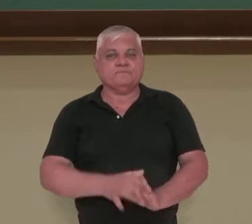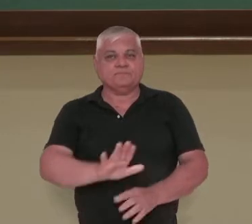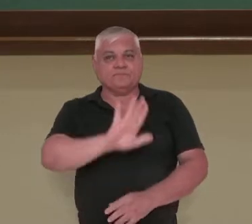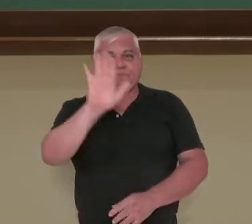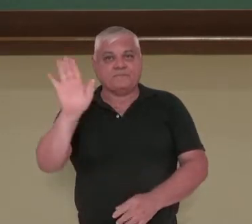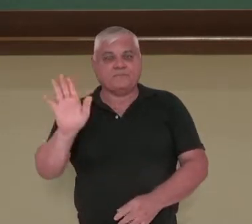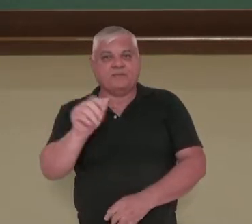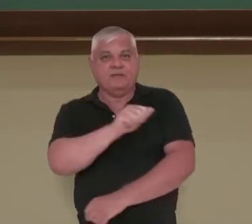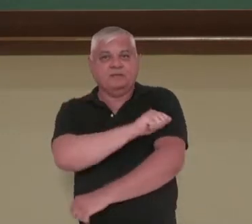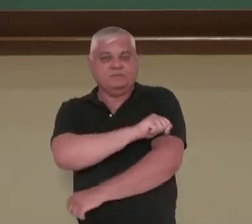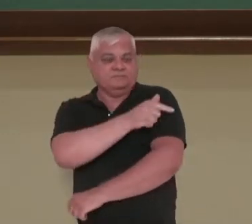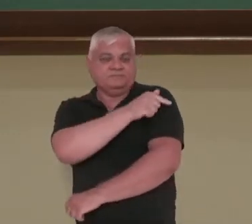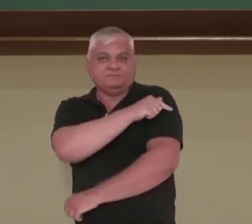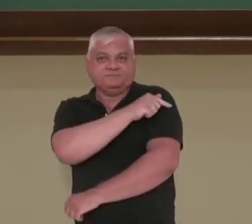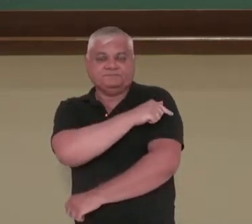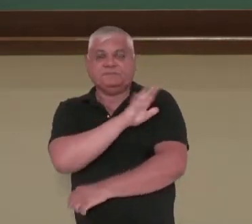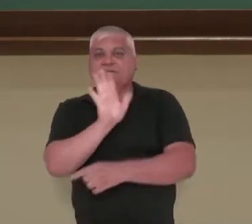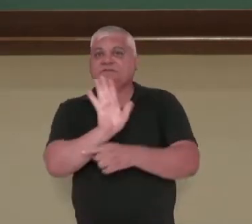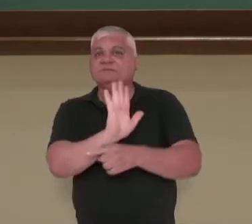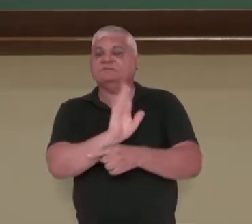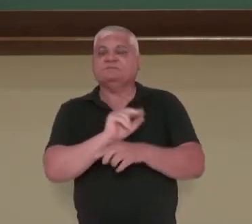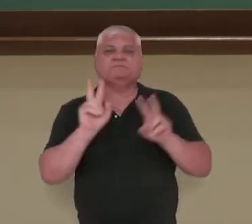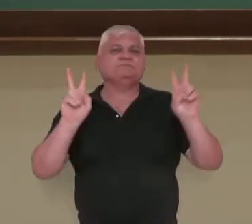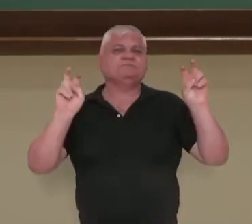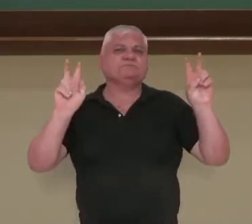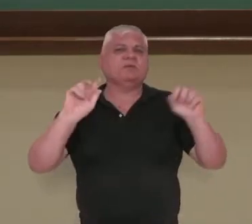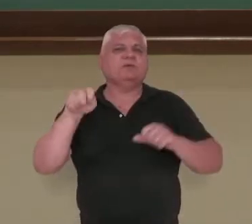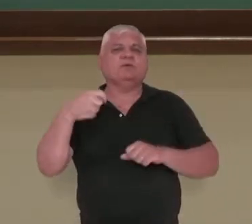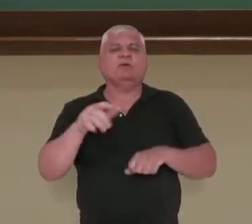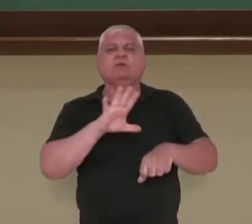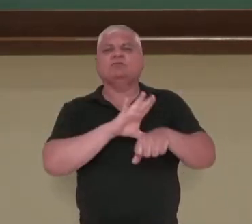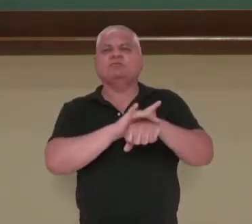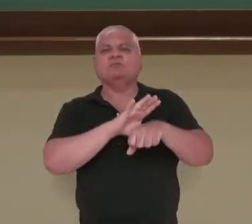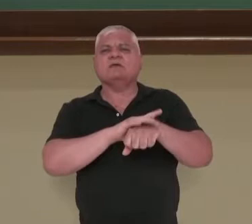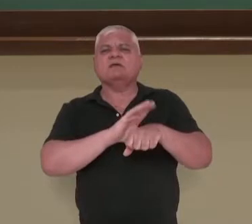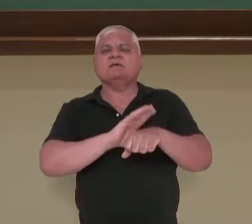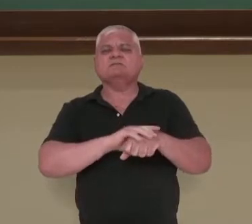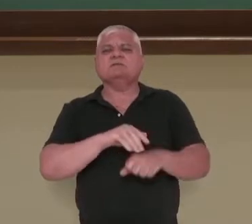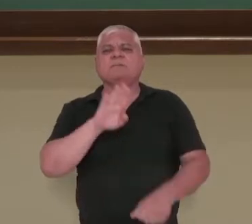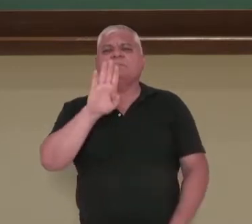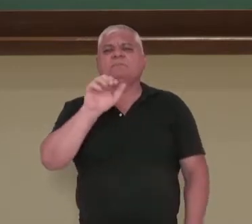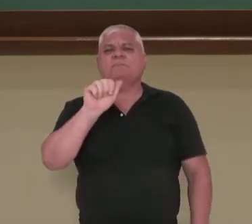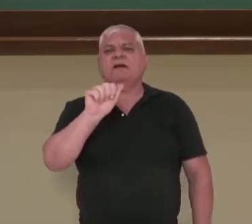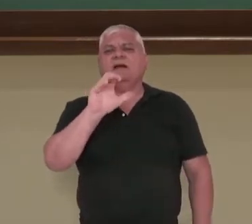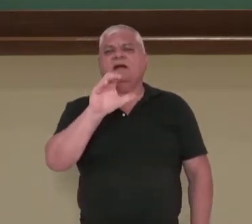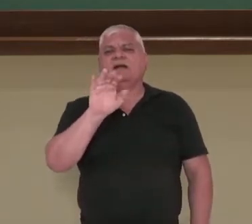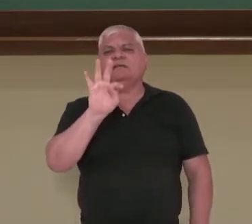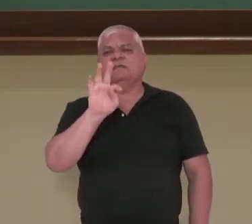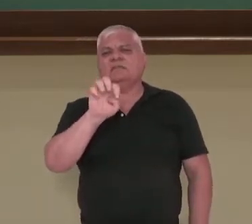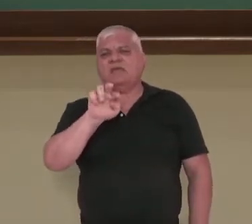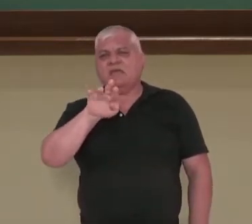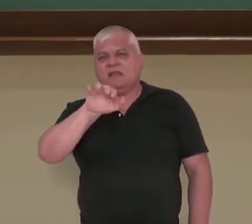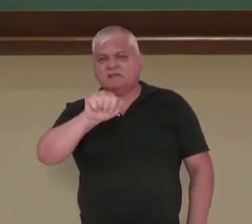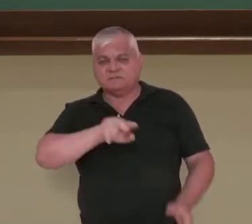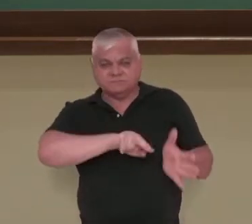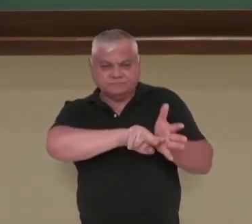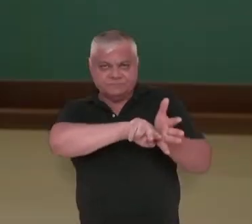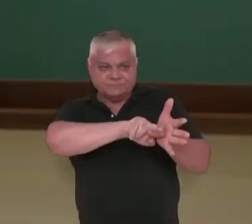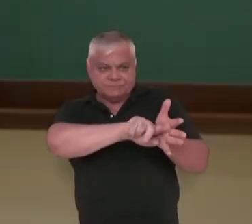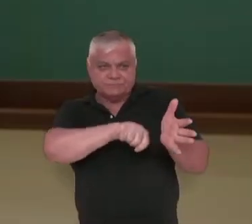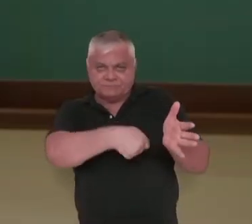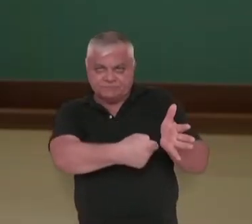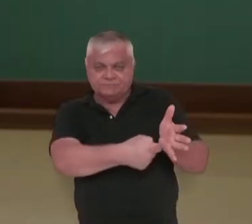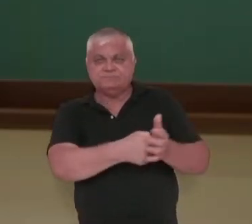Olá estudantes do sétimo ano, vídeo nós vamos falar sobre as doenças causadas por bactérias. E